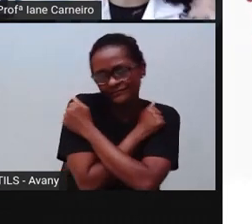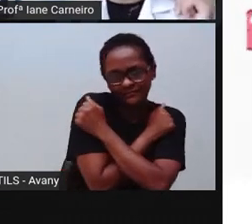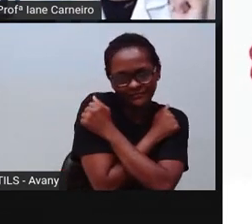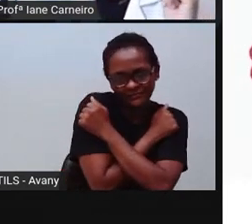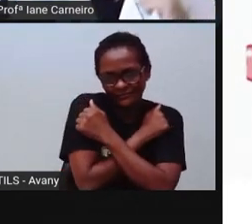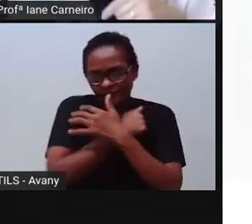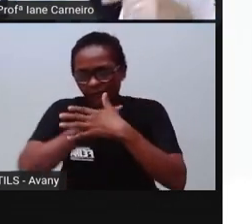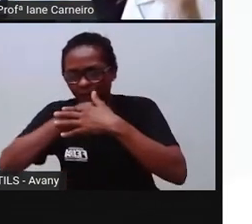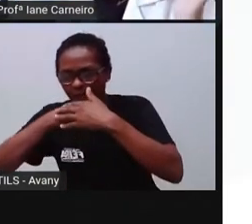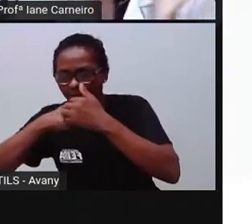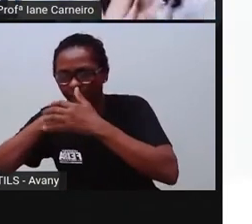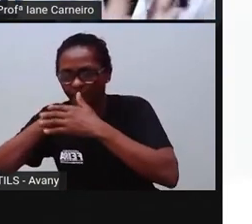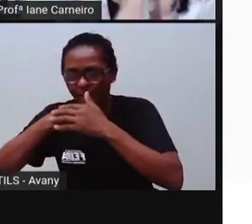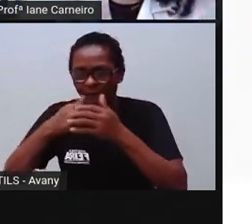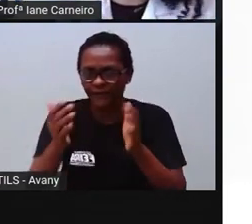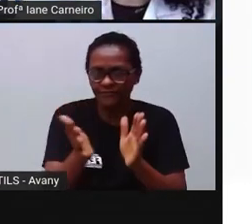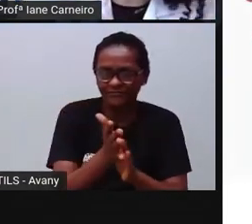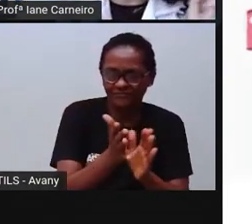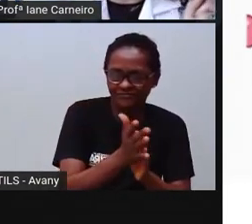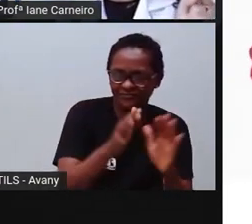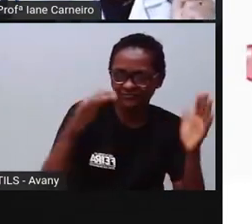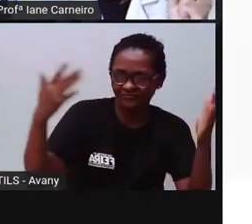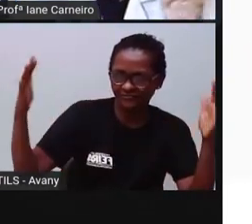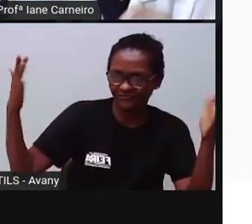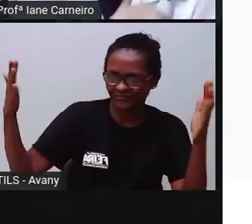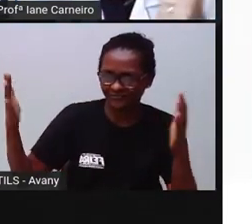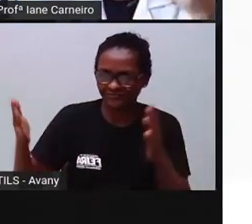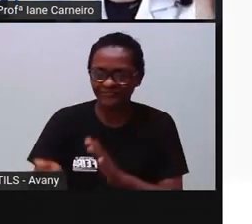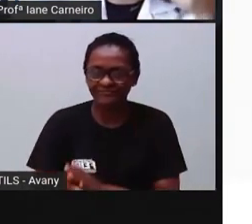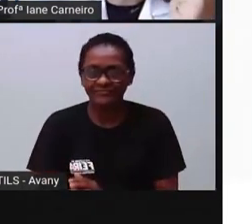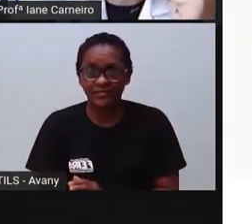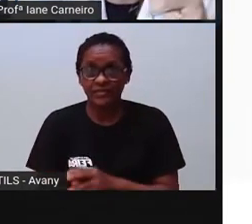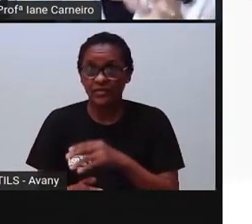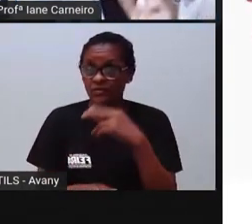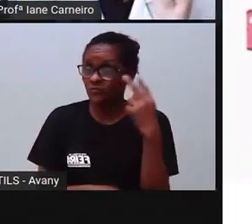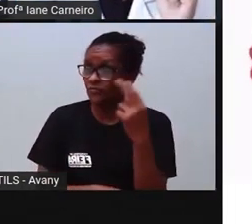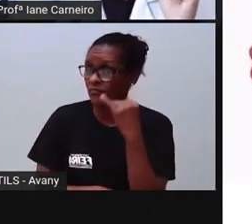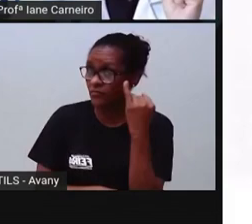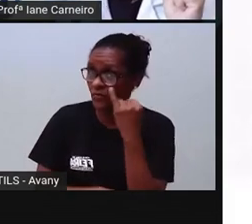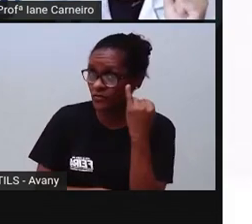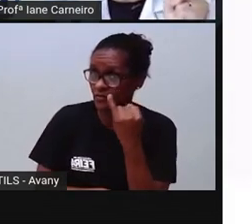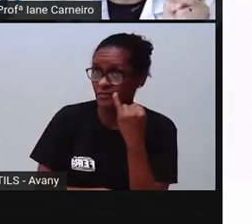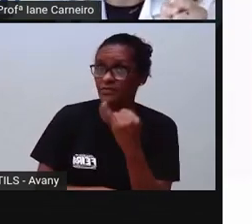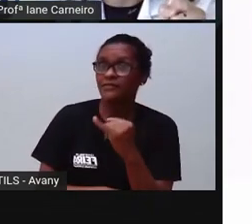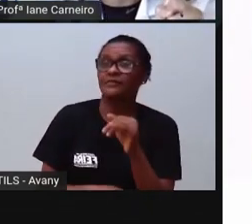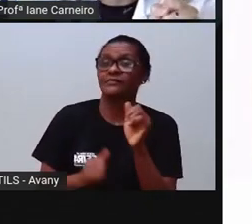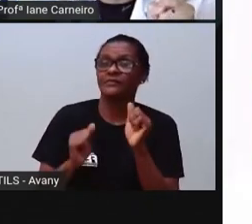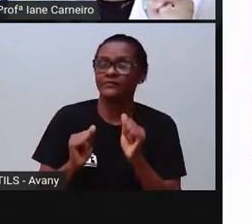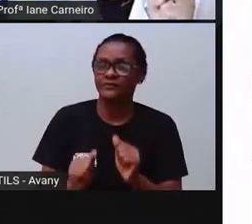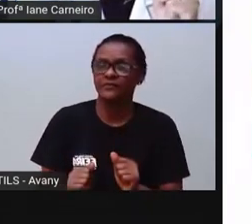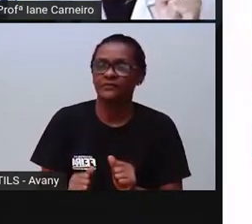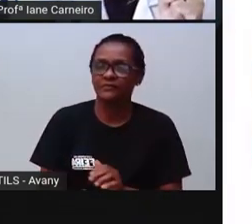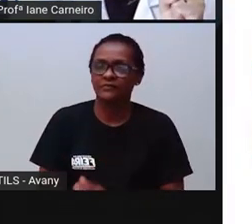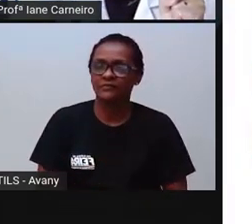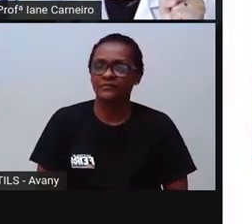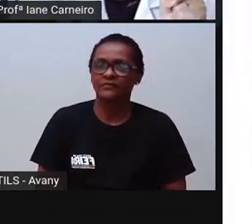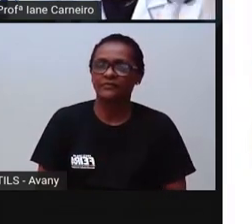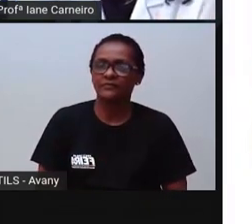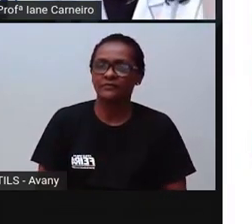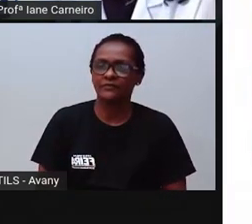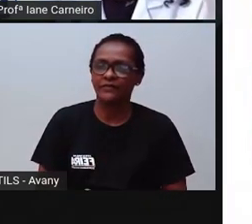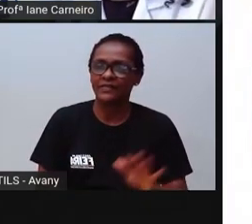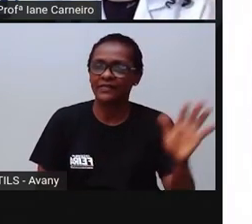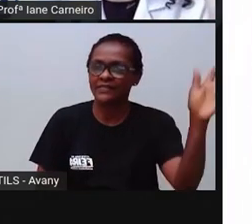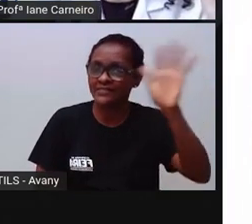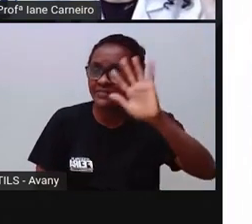dar carinho, a gente pode aplaudir, né. São coisas bacanas que a gente pode fazer com nossa mão. Nós também podemos, ó,